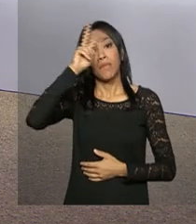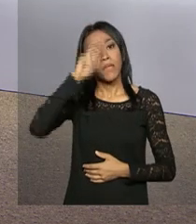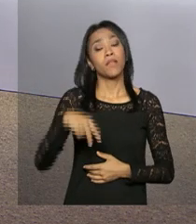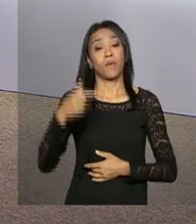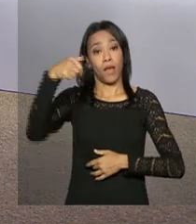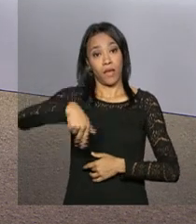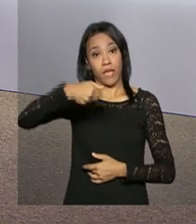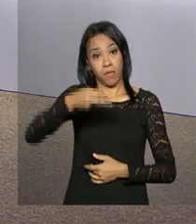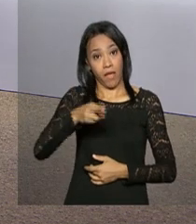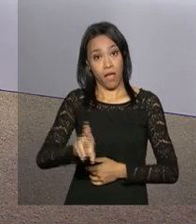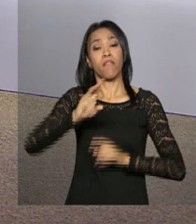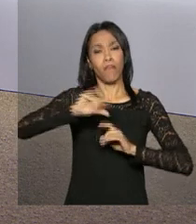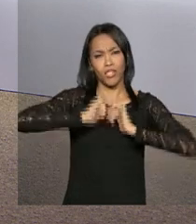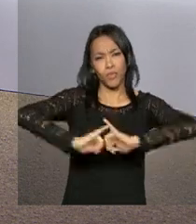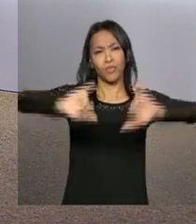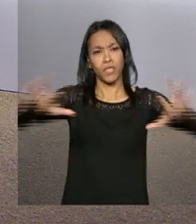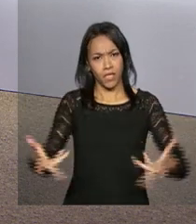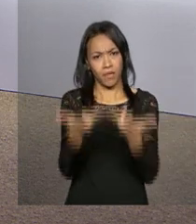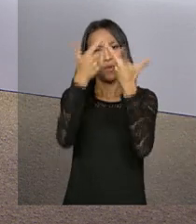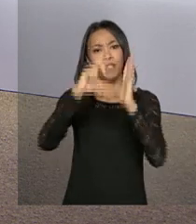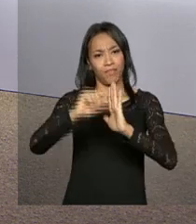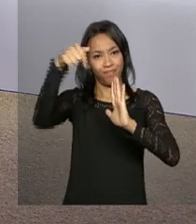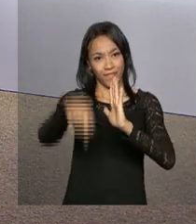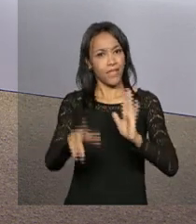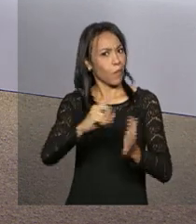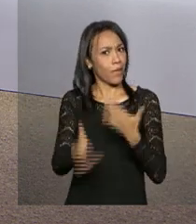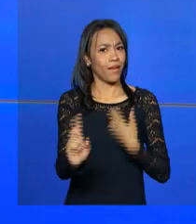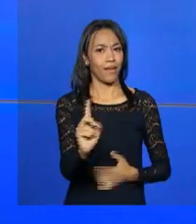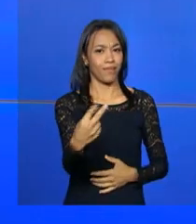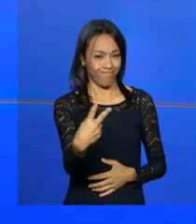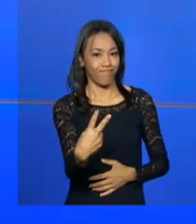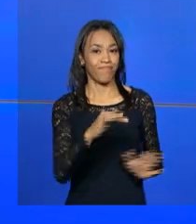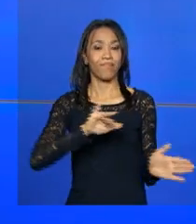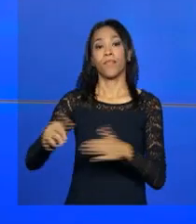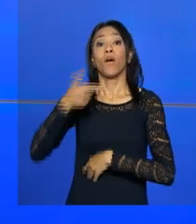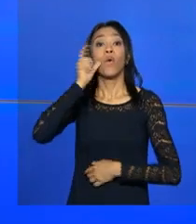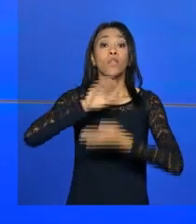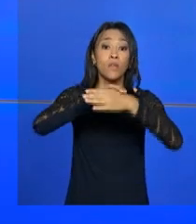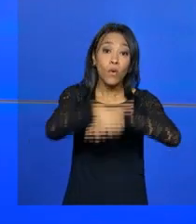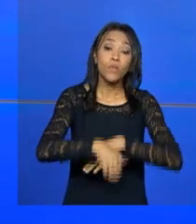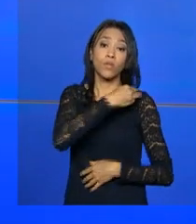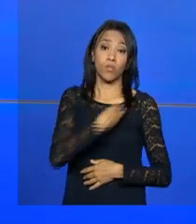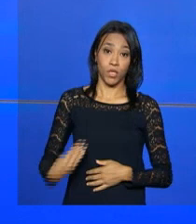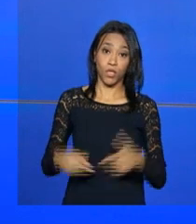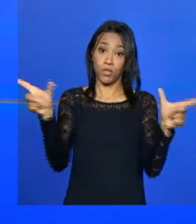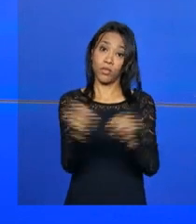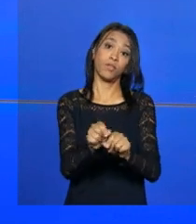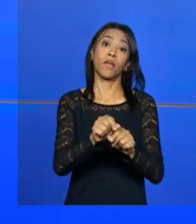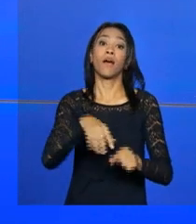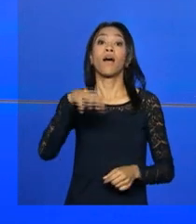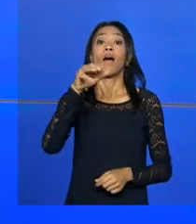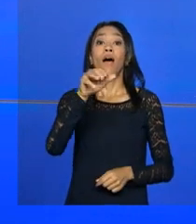transmitir ao vivo a cerimônia no Palácio do Planalto, não perca. Ontem à noite, o ministro-chefe da Advocacia-Geral da